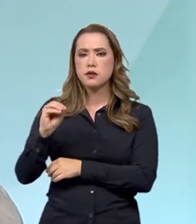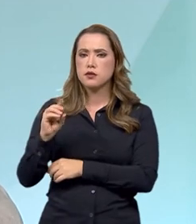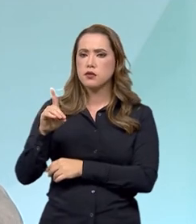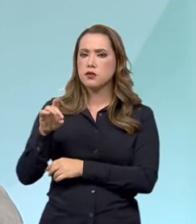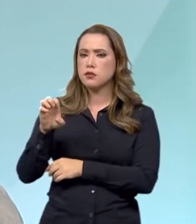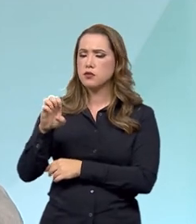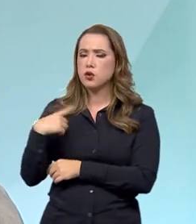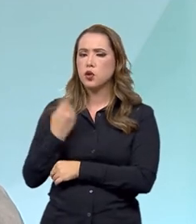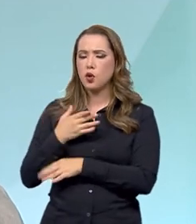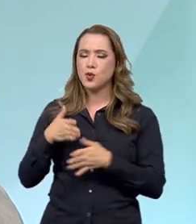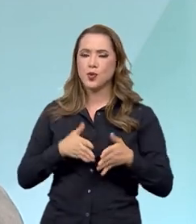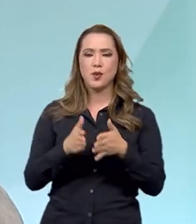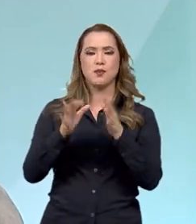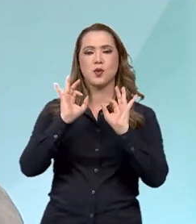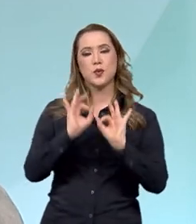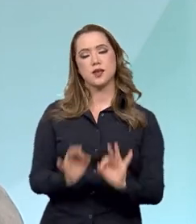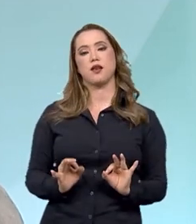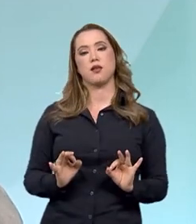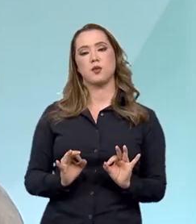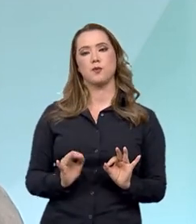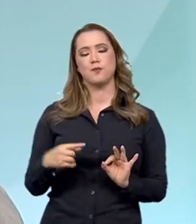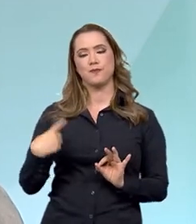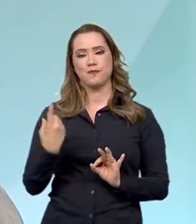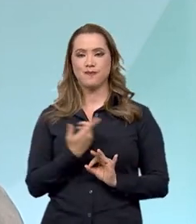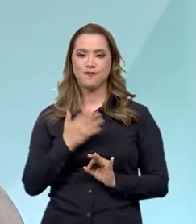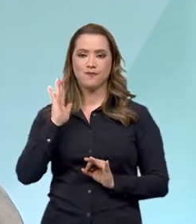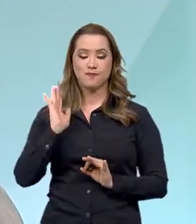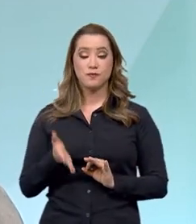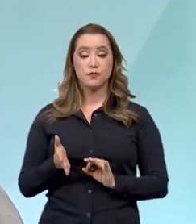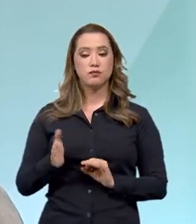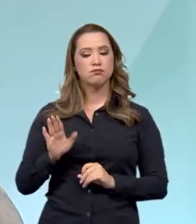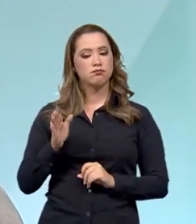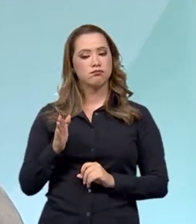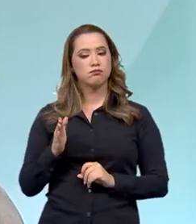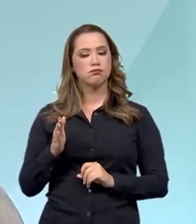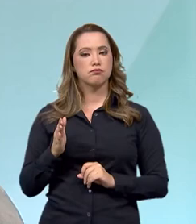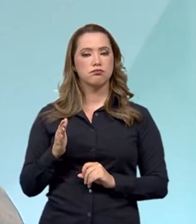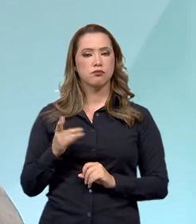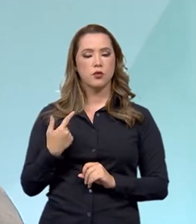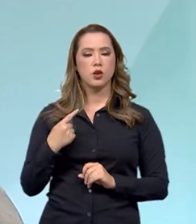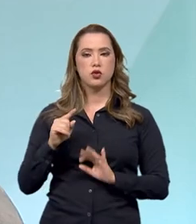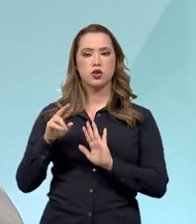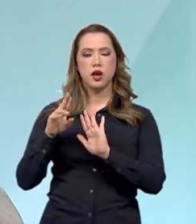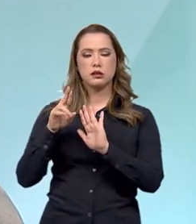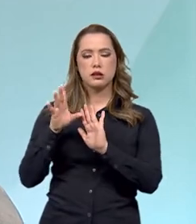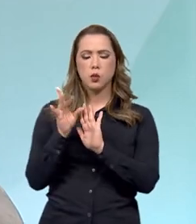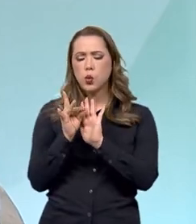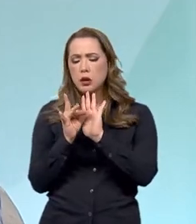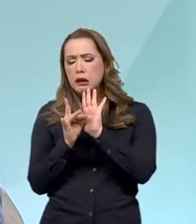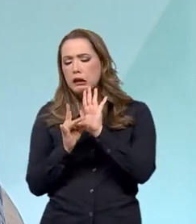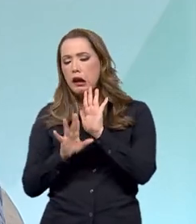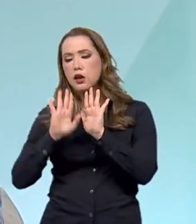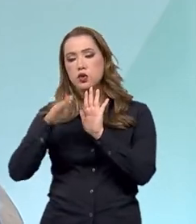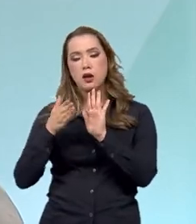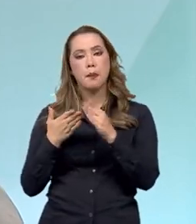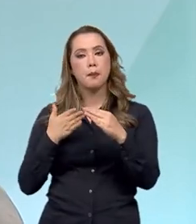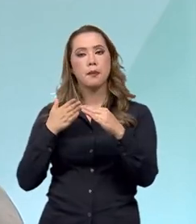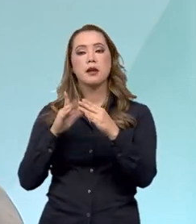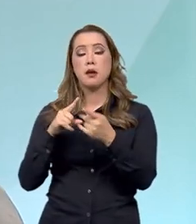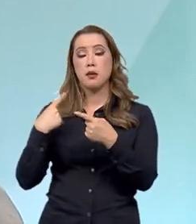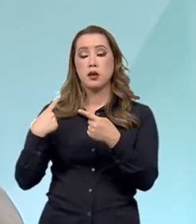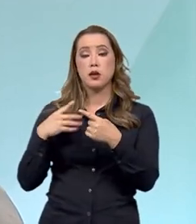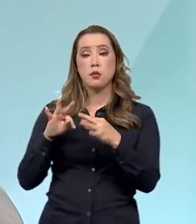caminho certo e nós já estamos aí nas providências finais para que exista essa